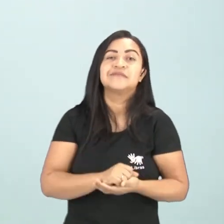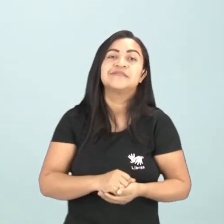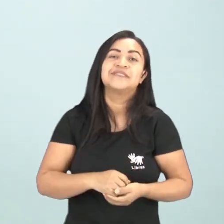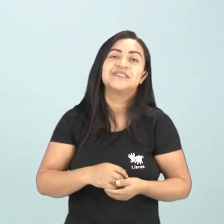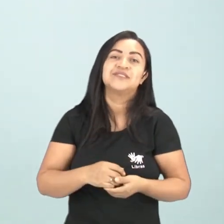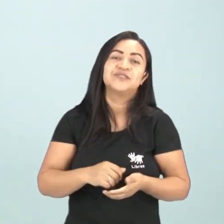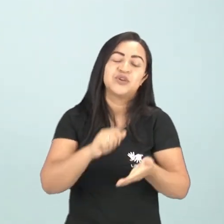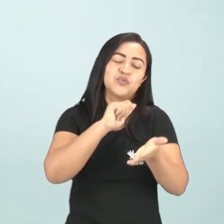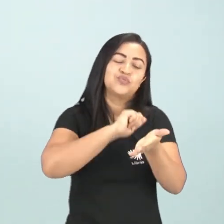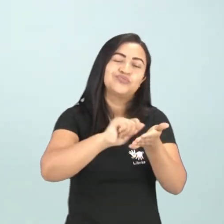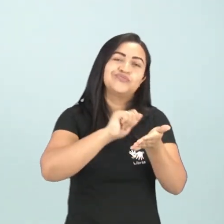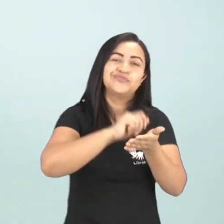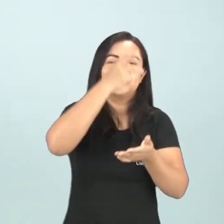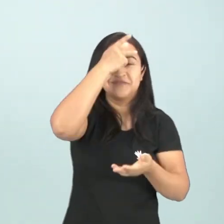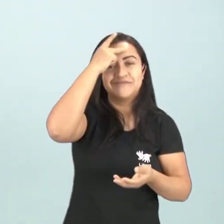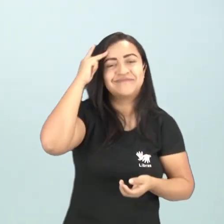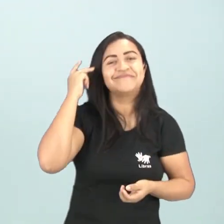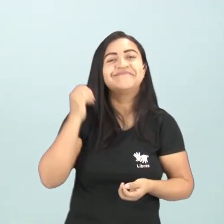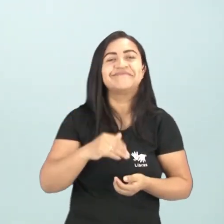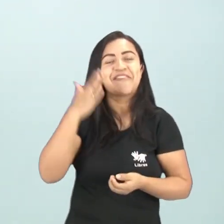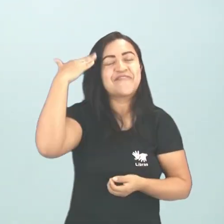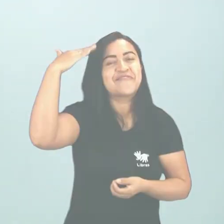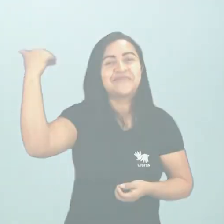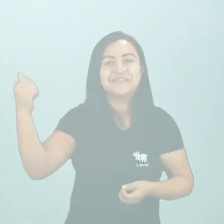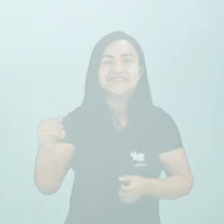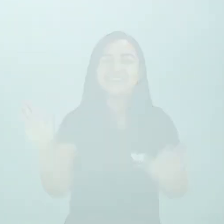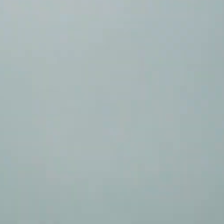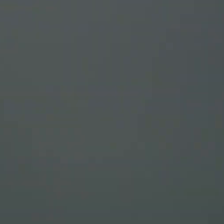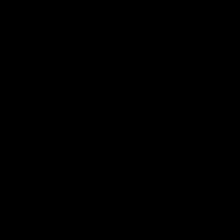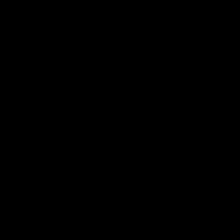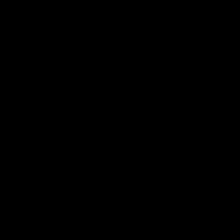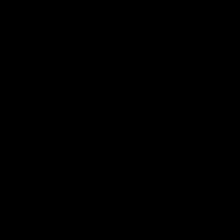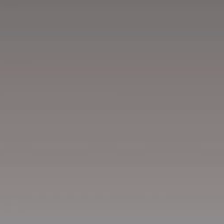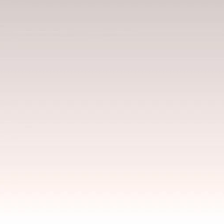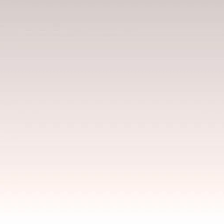contista de histórias, tá certo? Até a próxima!